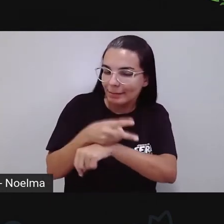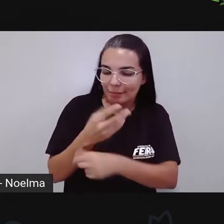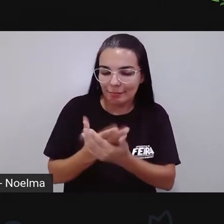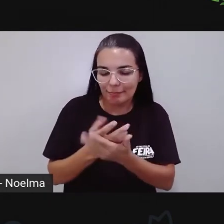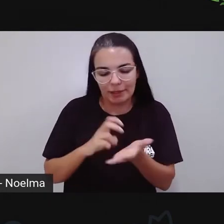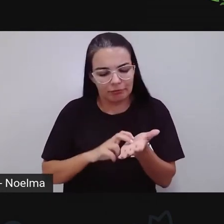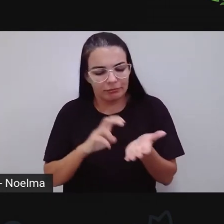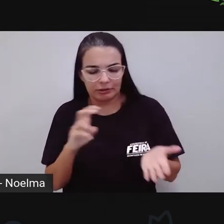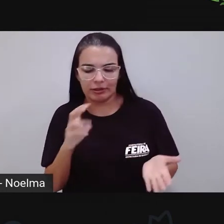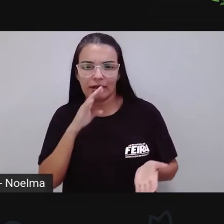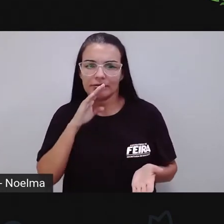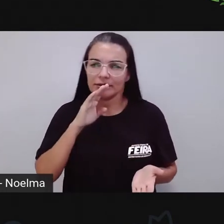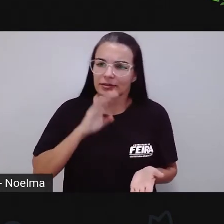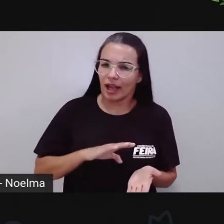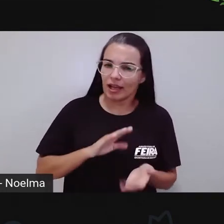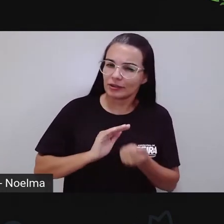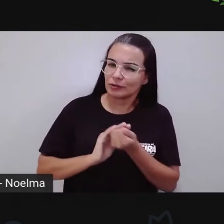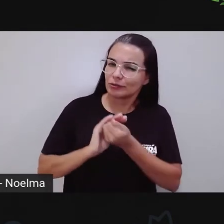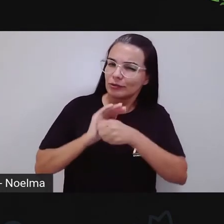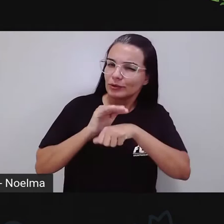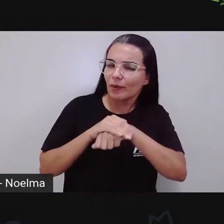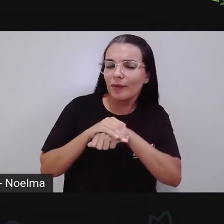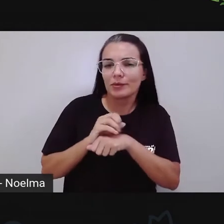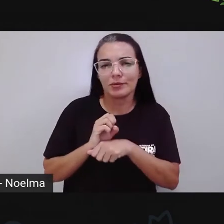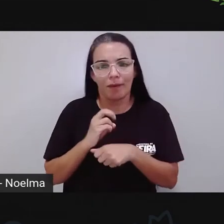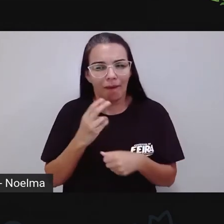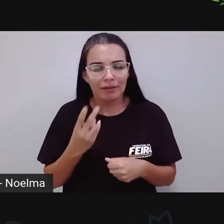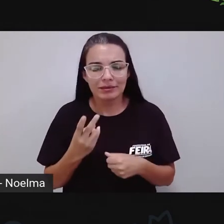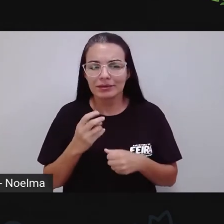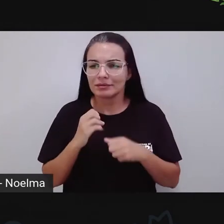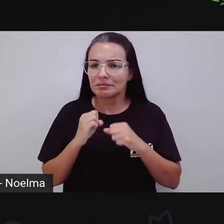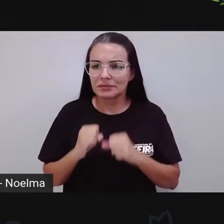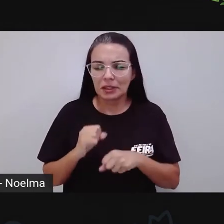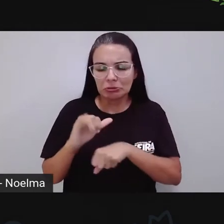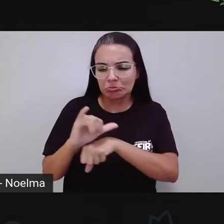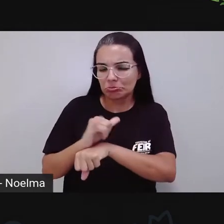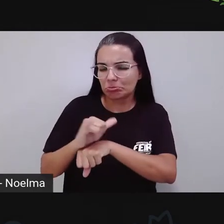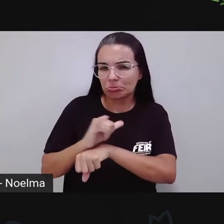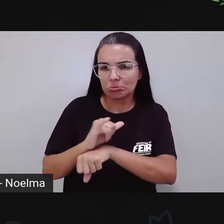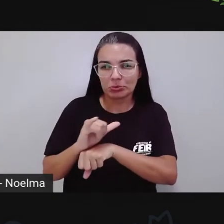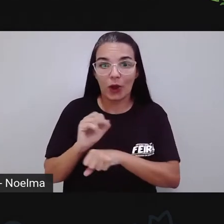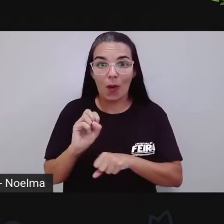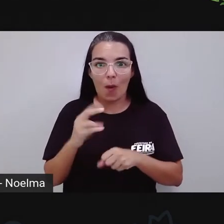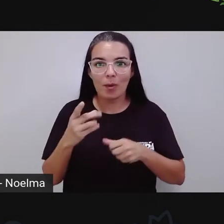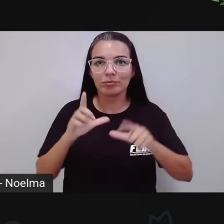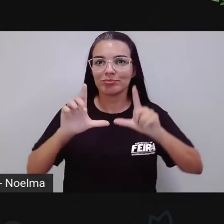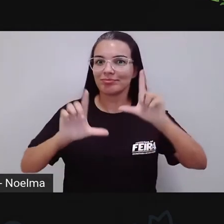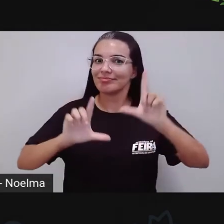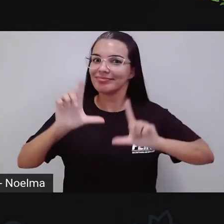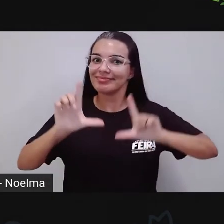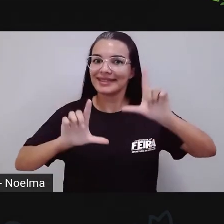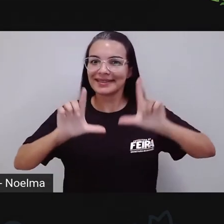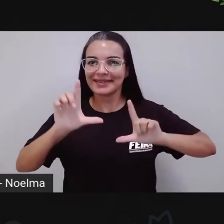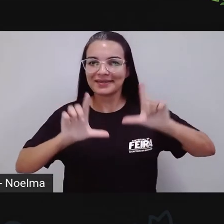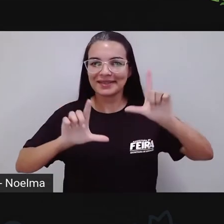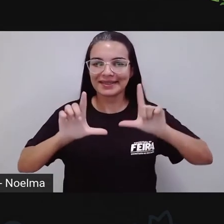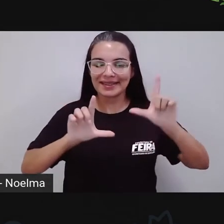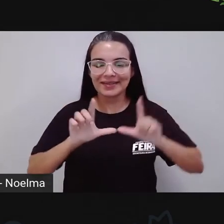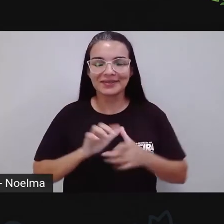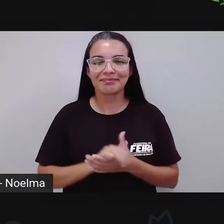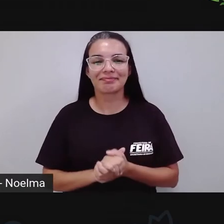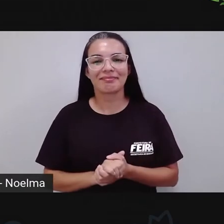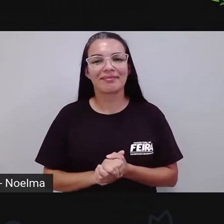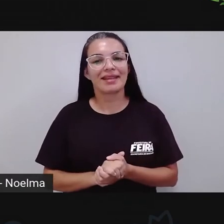de manhã, de tarde ou de noite, assistindo pelo YouTube ou assistindo pelo canal na televisão.